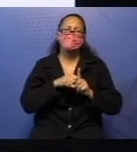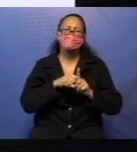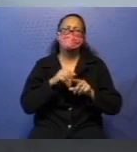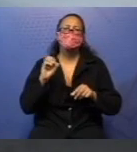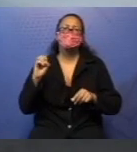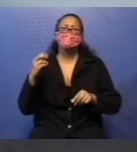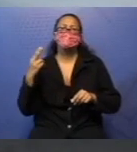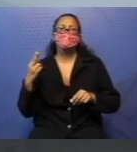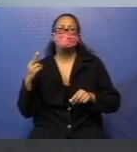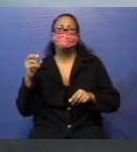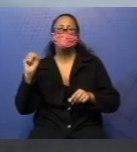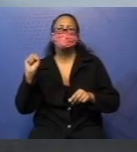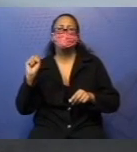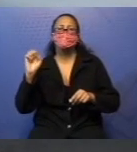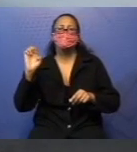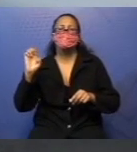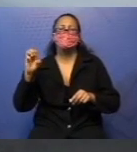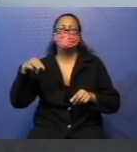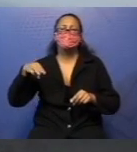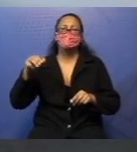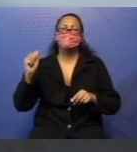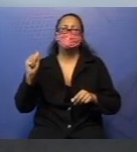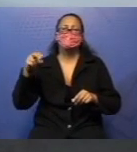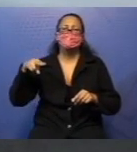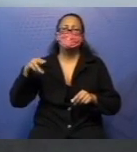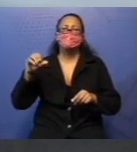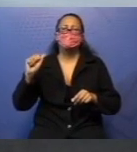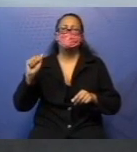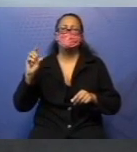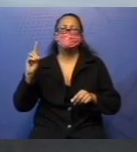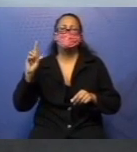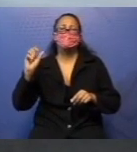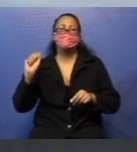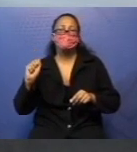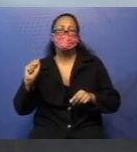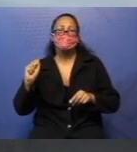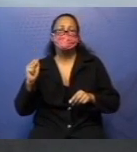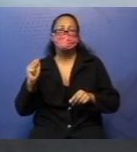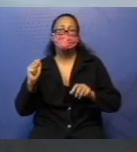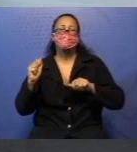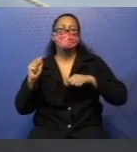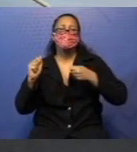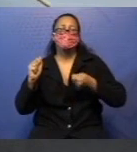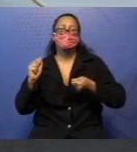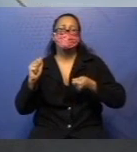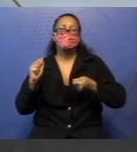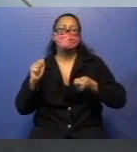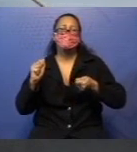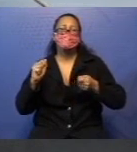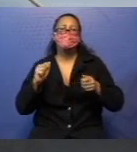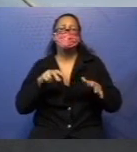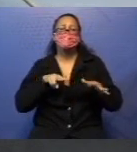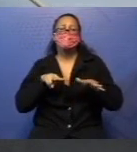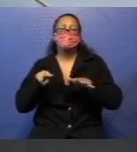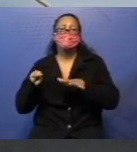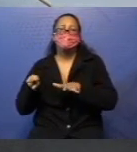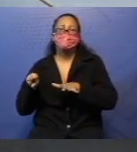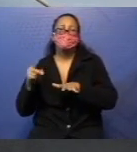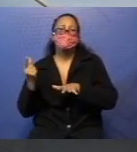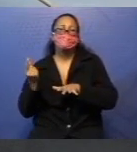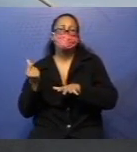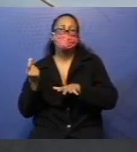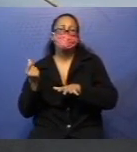ligam essa palavra? Semanada, ela vem de semana. É aquela pessoa que